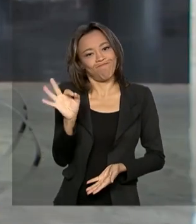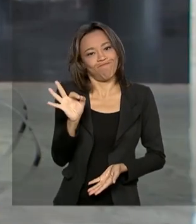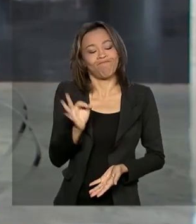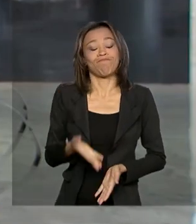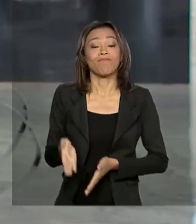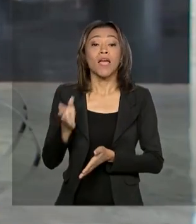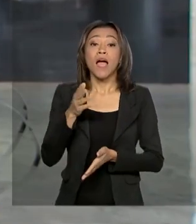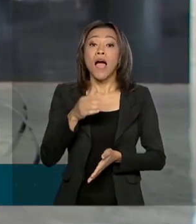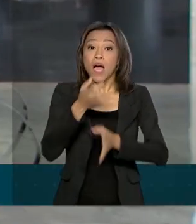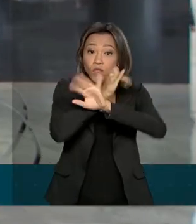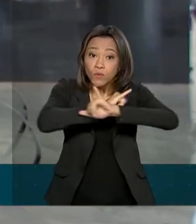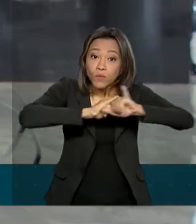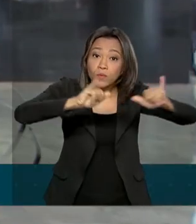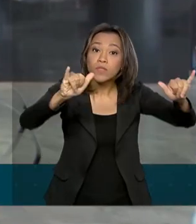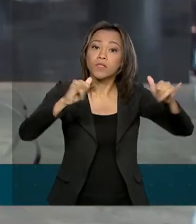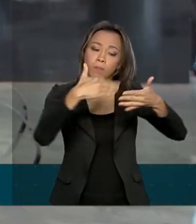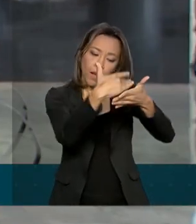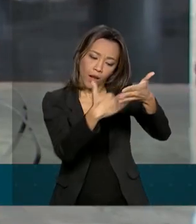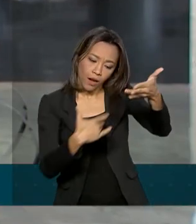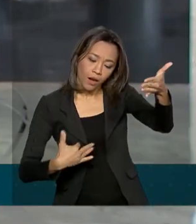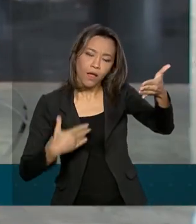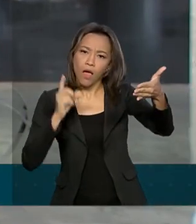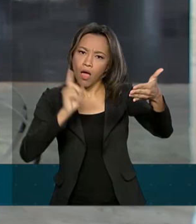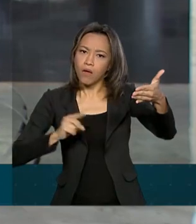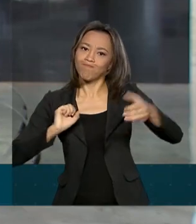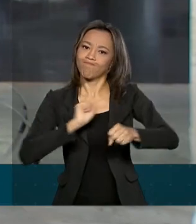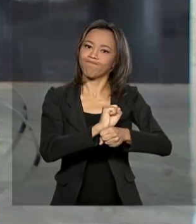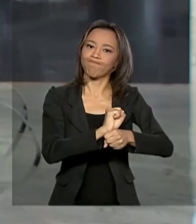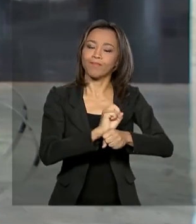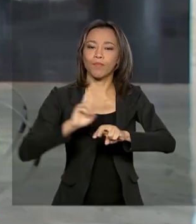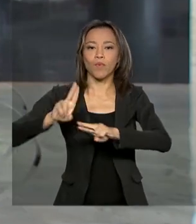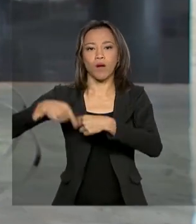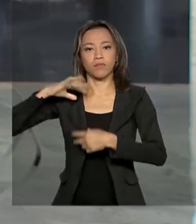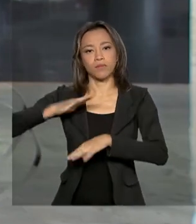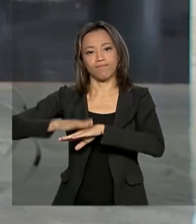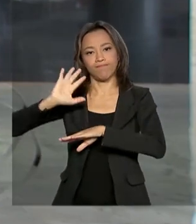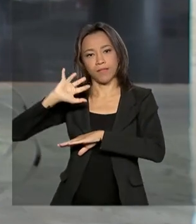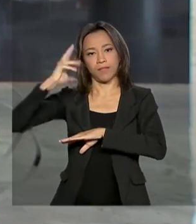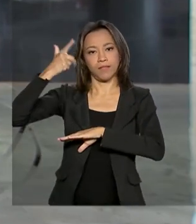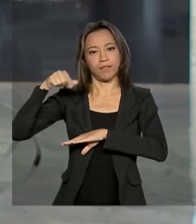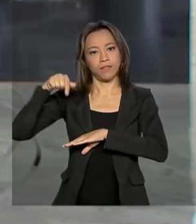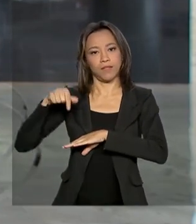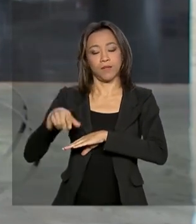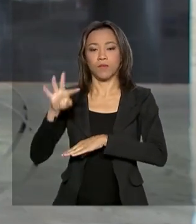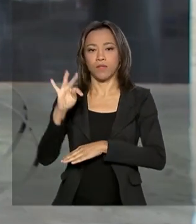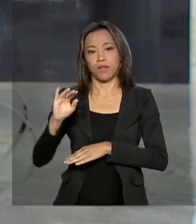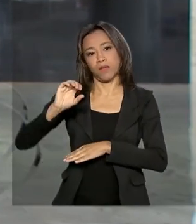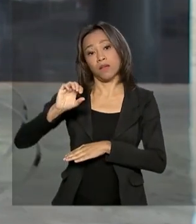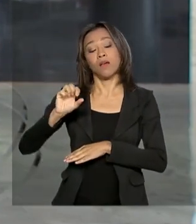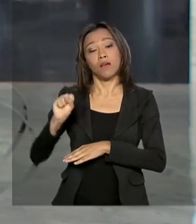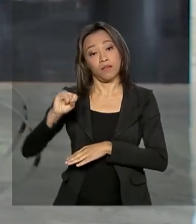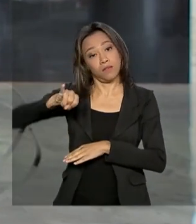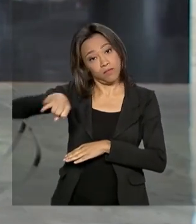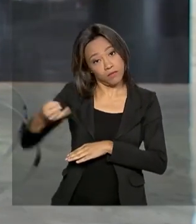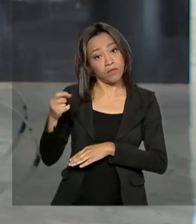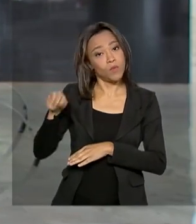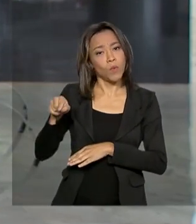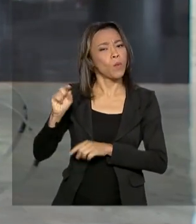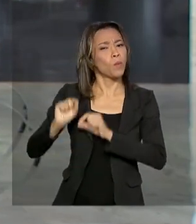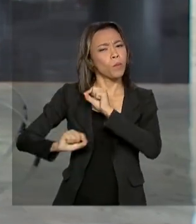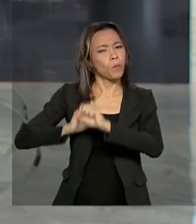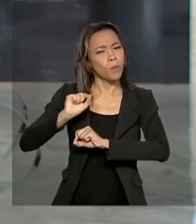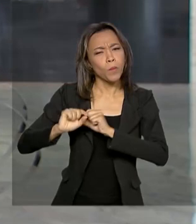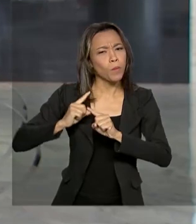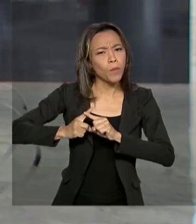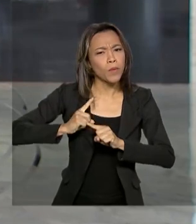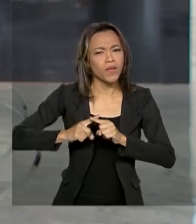divulgação estava suspensa por uma decisão do Tribunal Regional Federal da Terceira Região por conta de inconsistências na